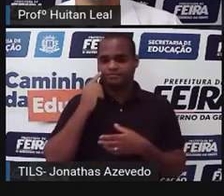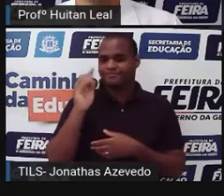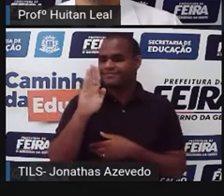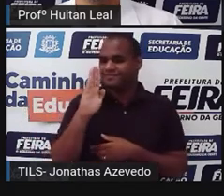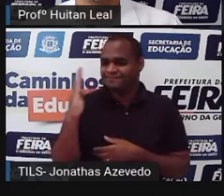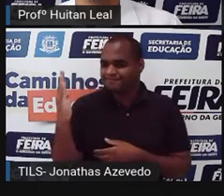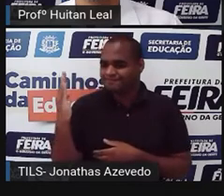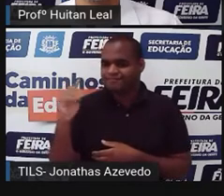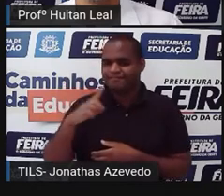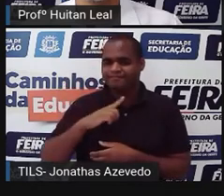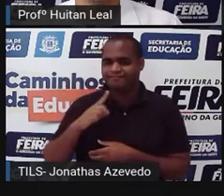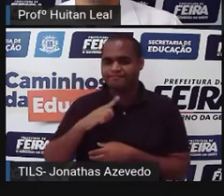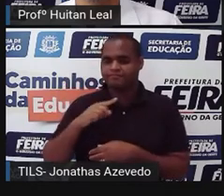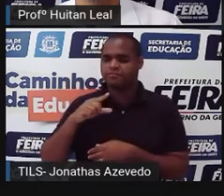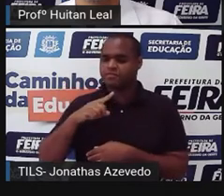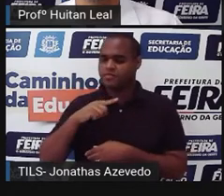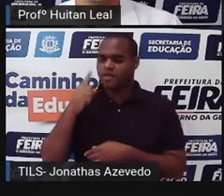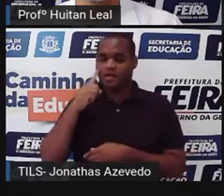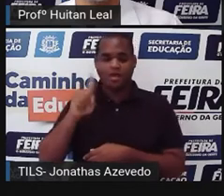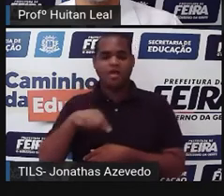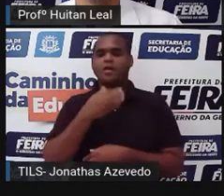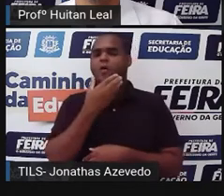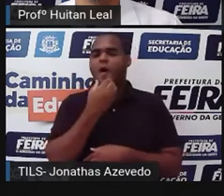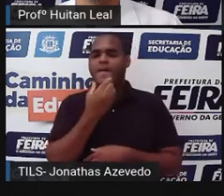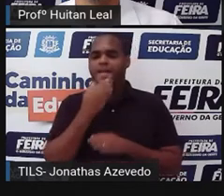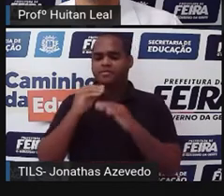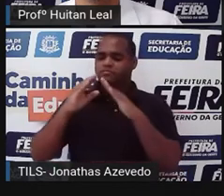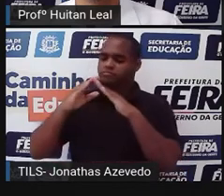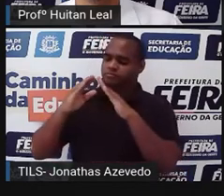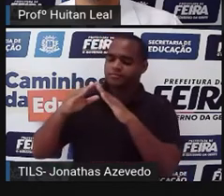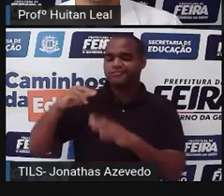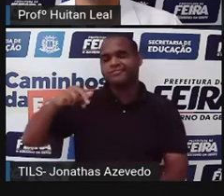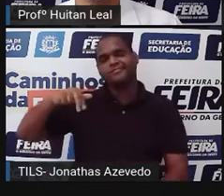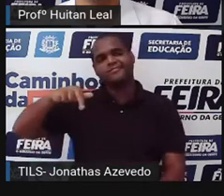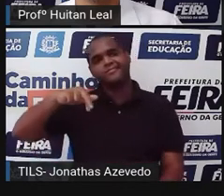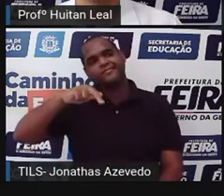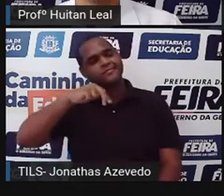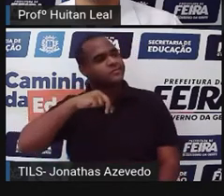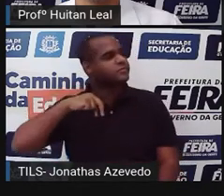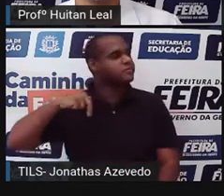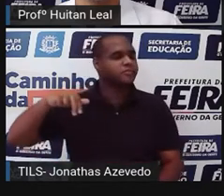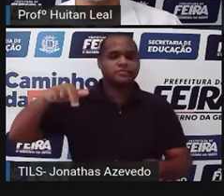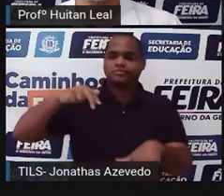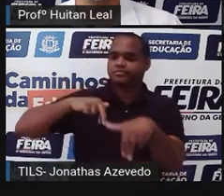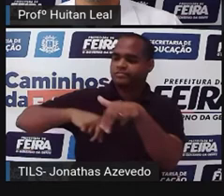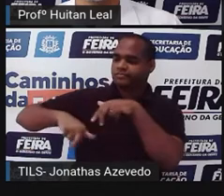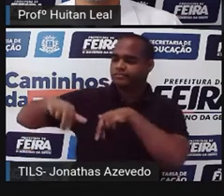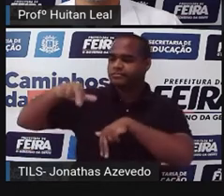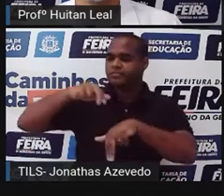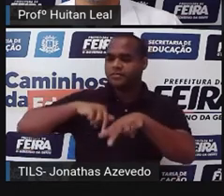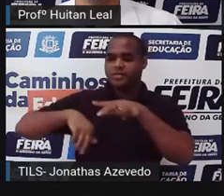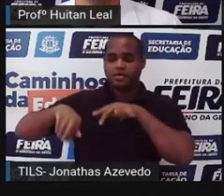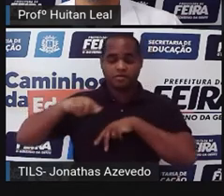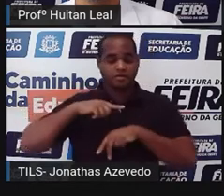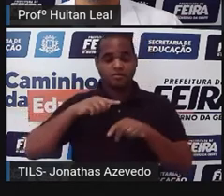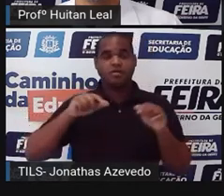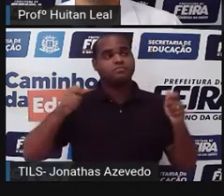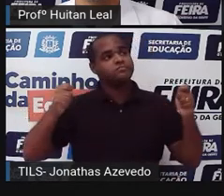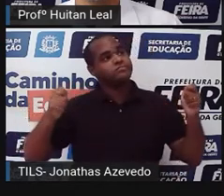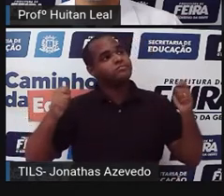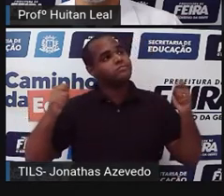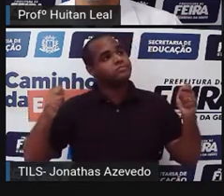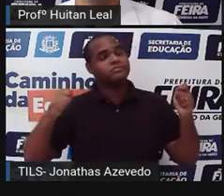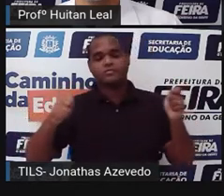janela e ali estava ele, diante da casa, caminhando de um lado para o outro, carregavam cartaz, cujos